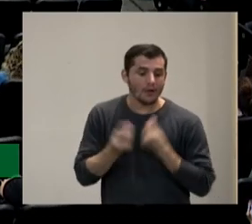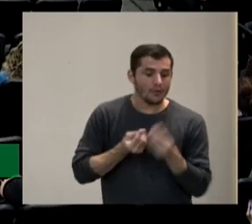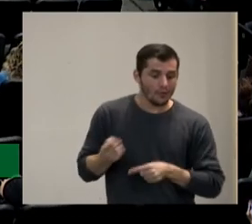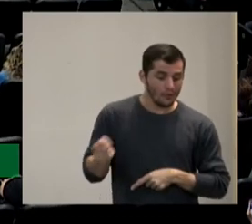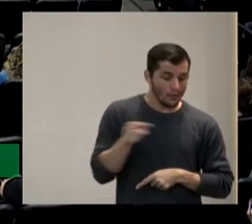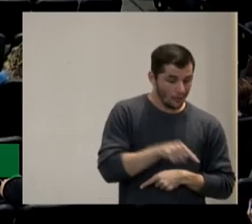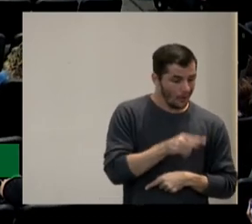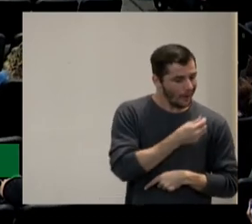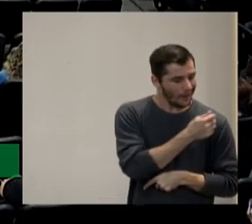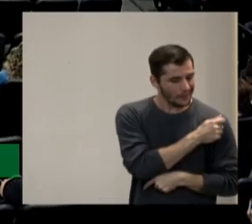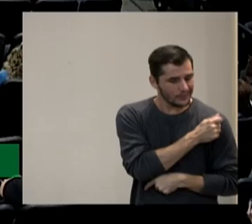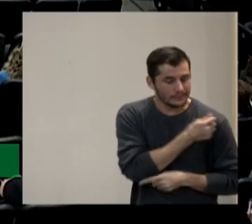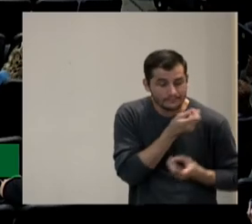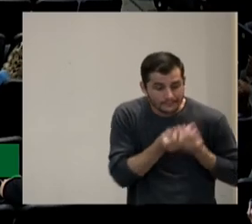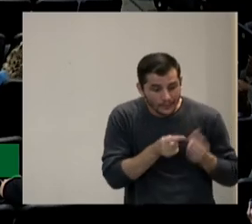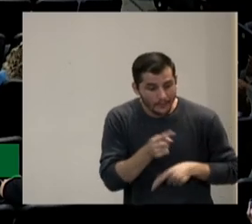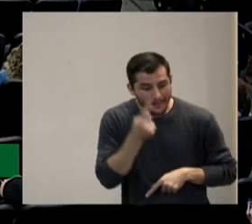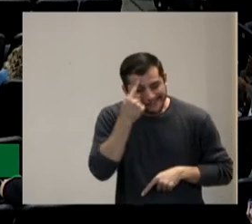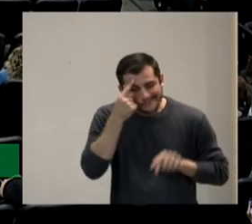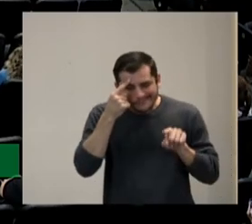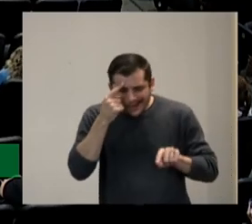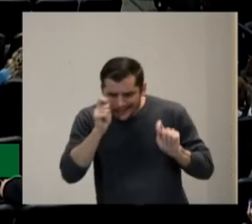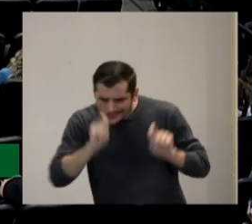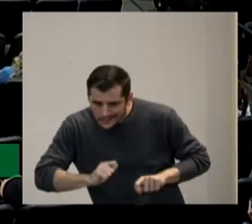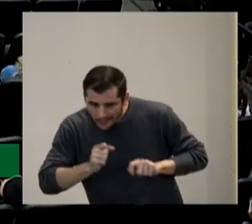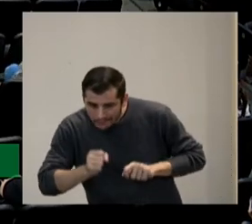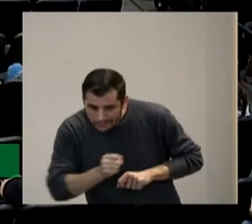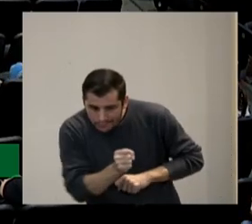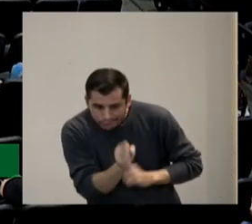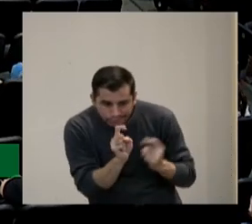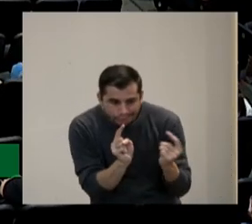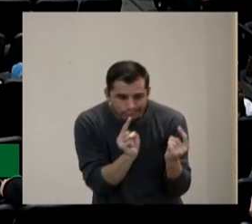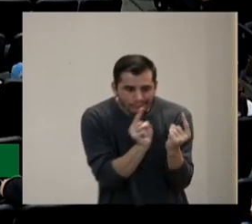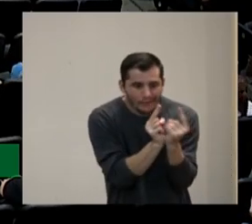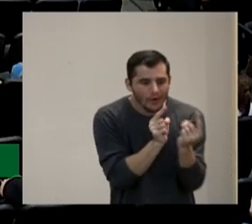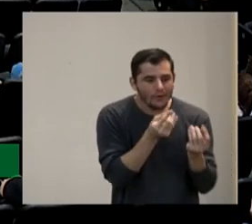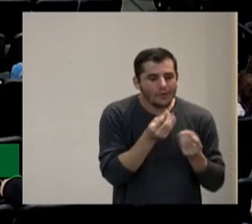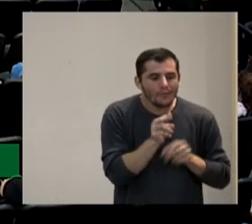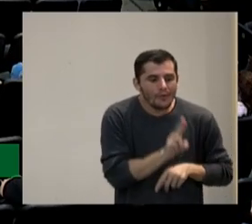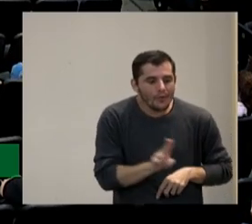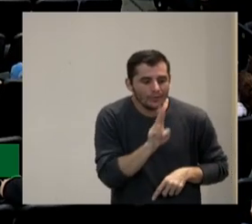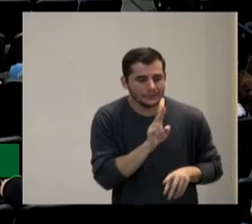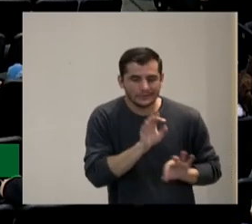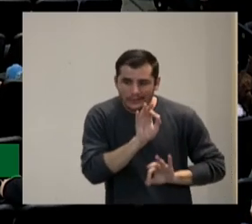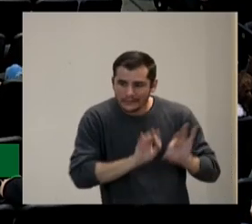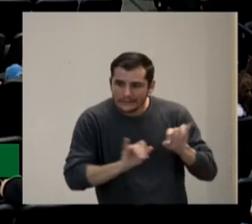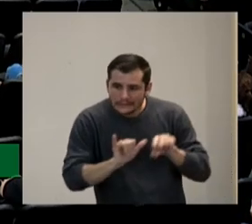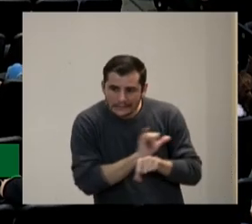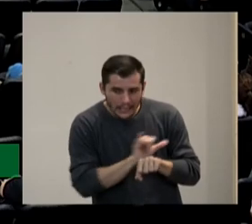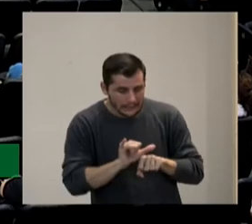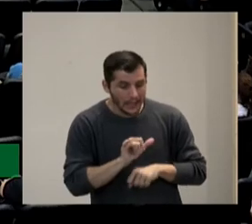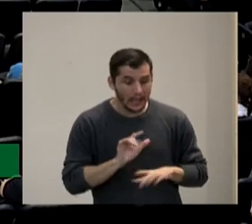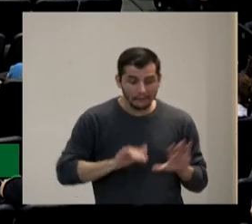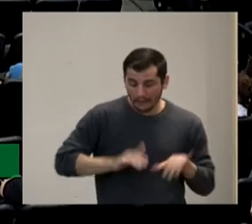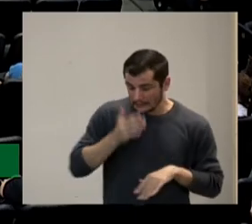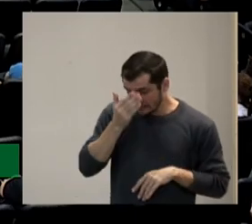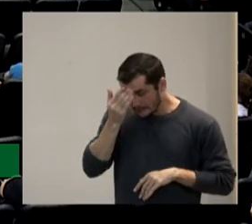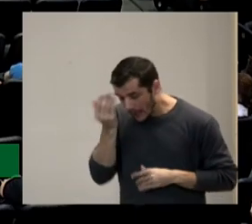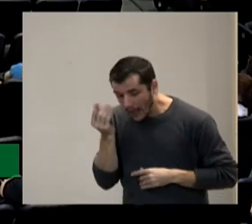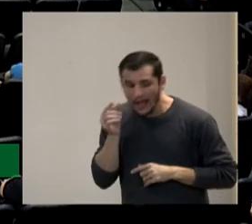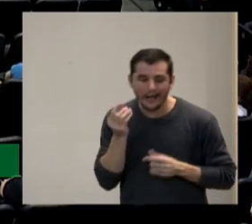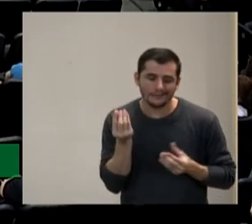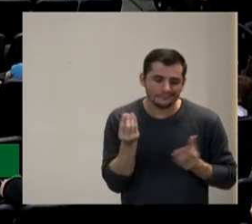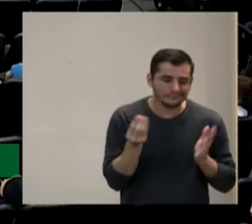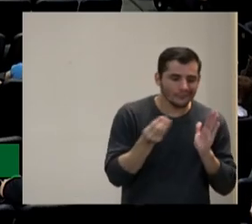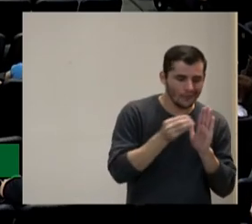outra posso pensar e incorporar alguma outra coisa esqueci coloco que tem um aluno que realmente